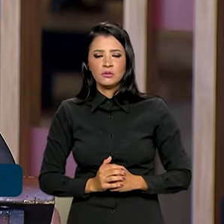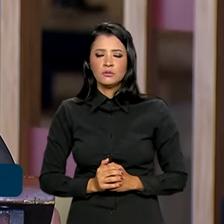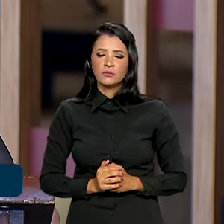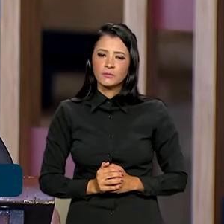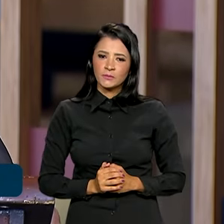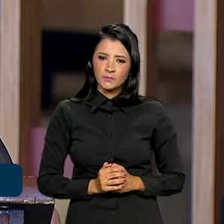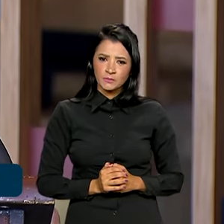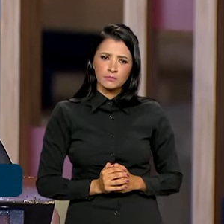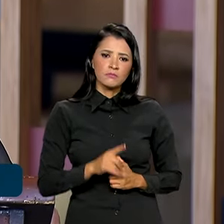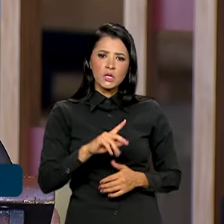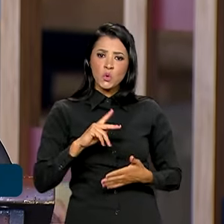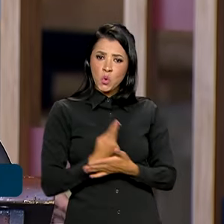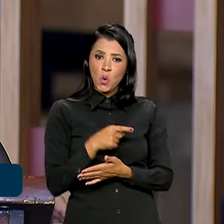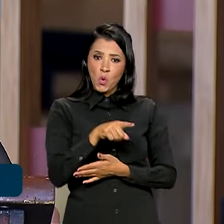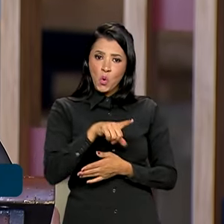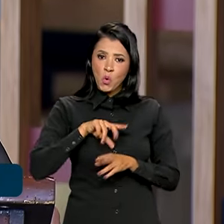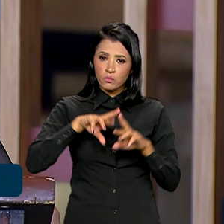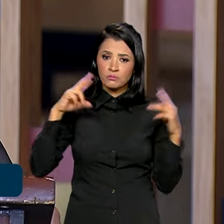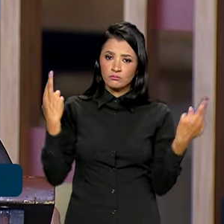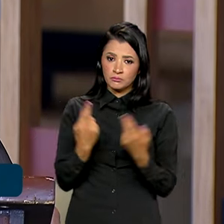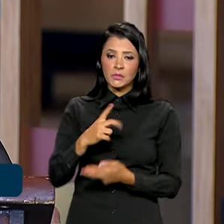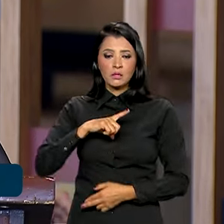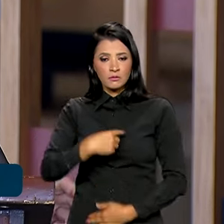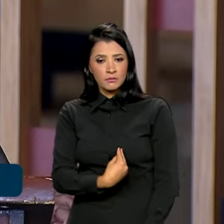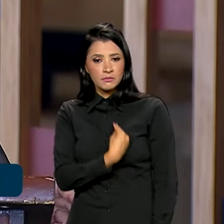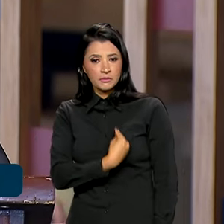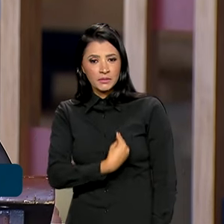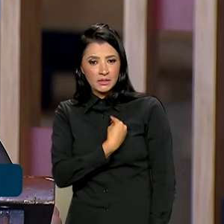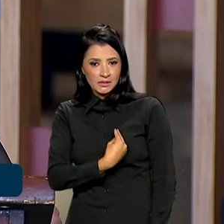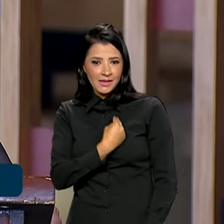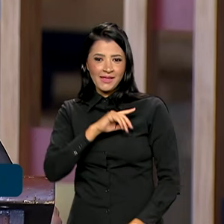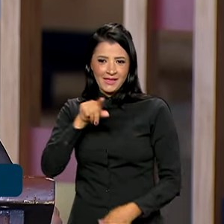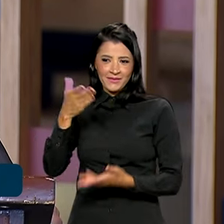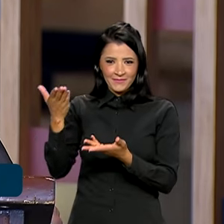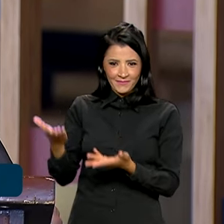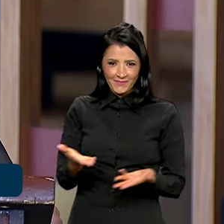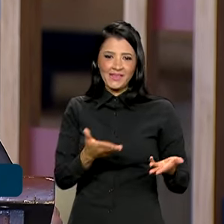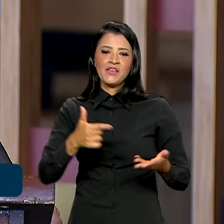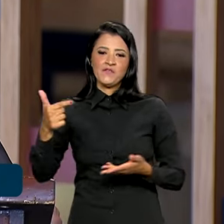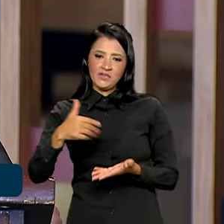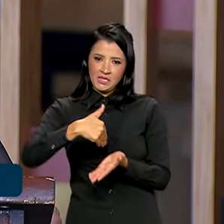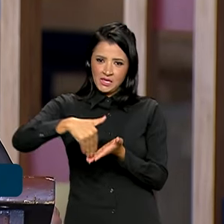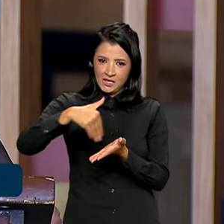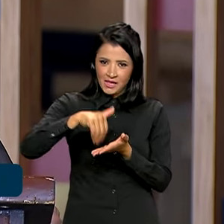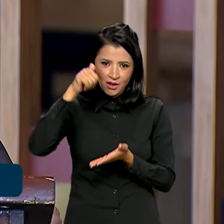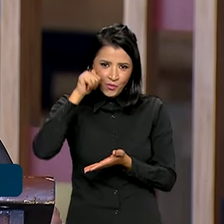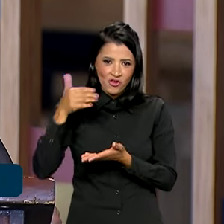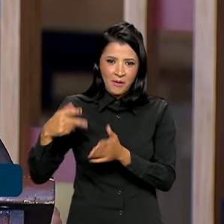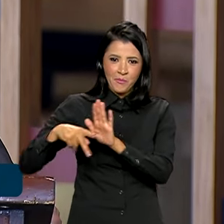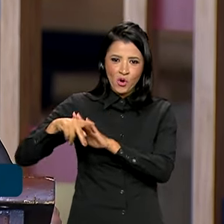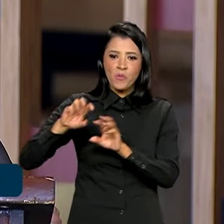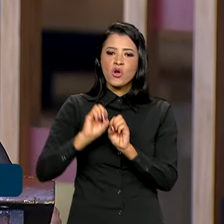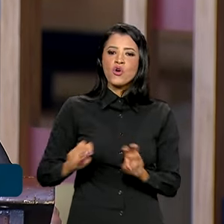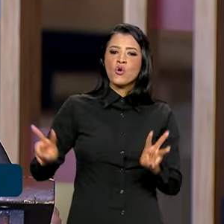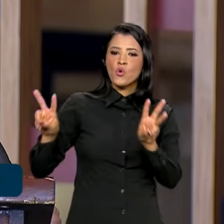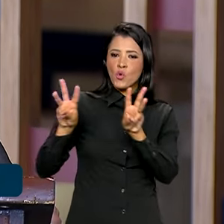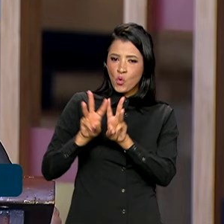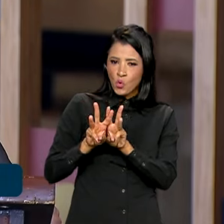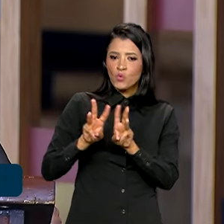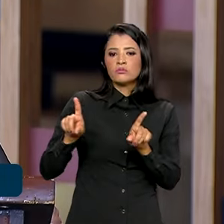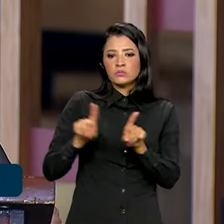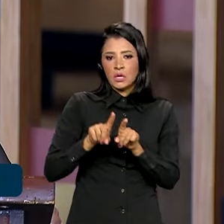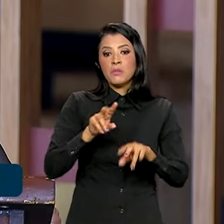Esse acontecimento contou com a presença, além da vice-secretária-geral da ONU, de